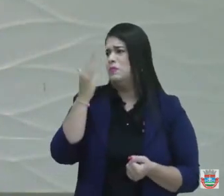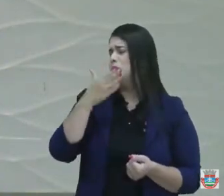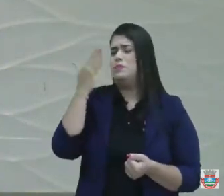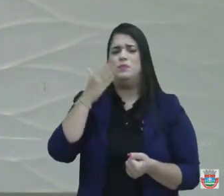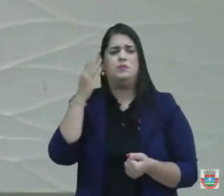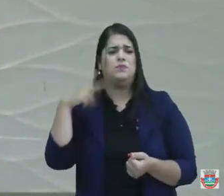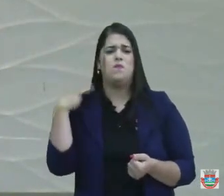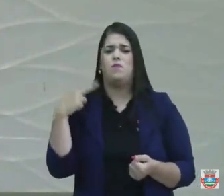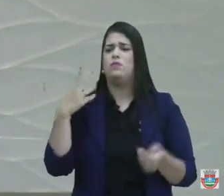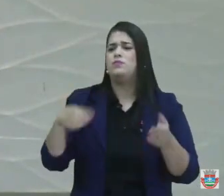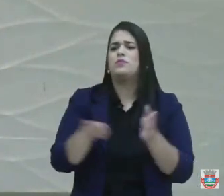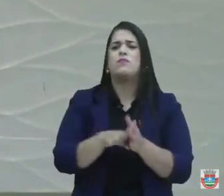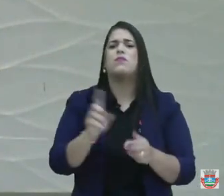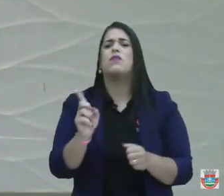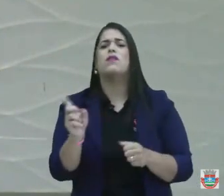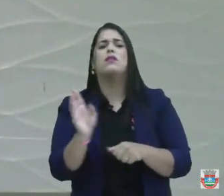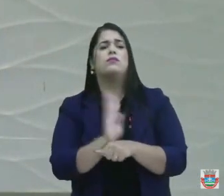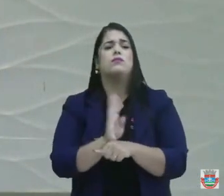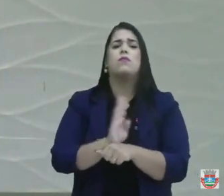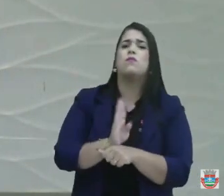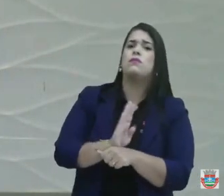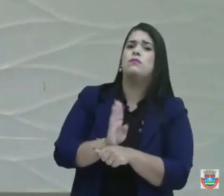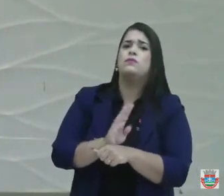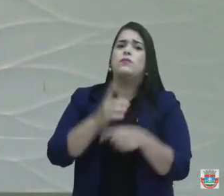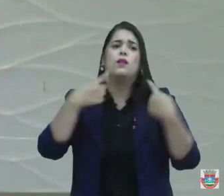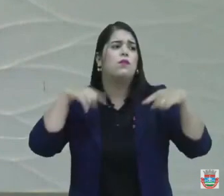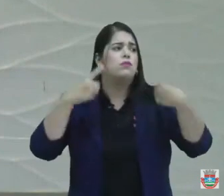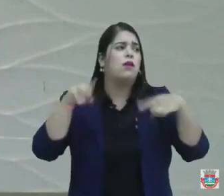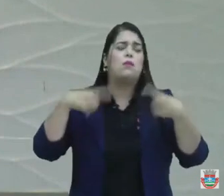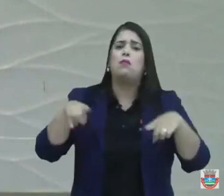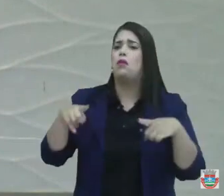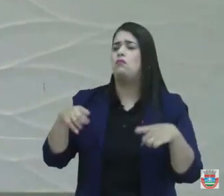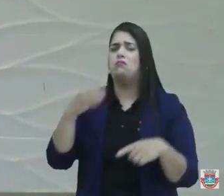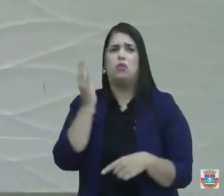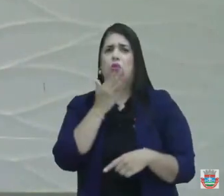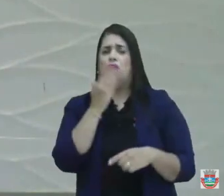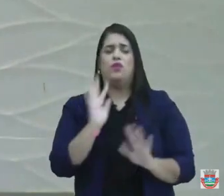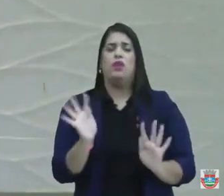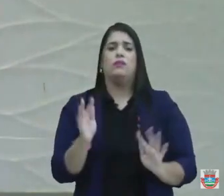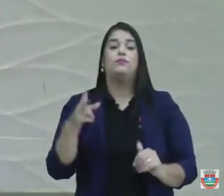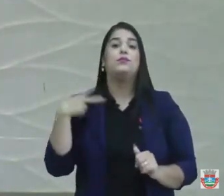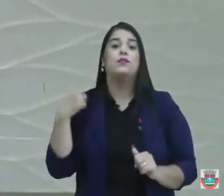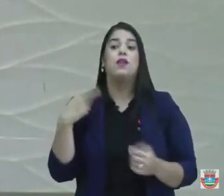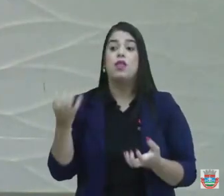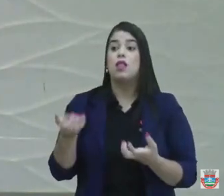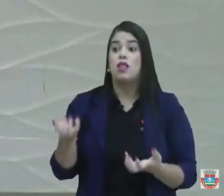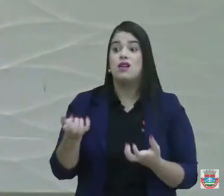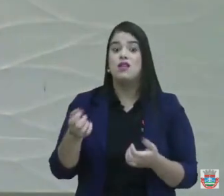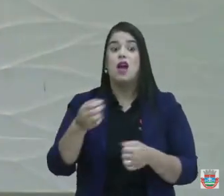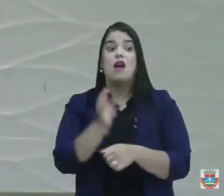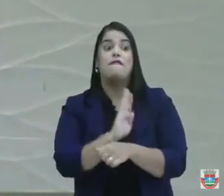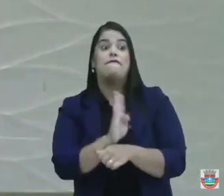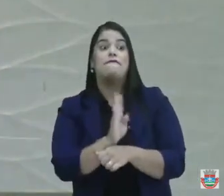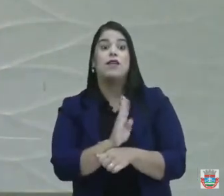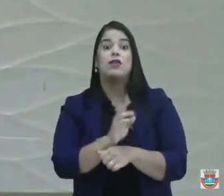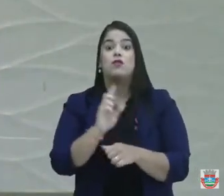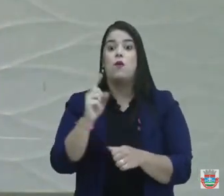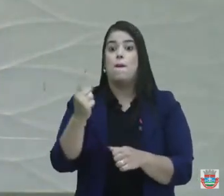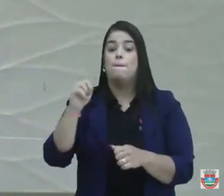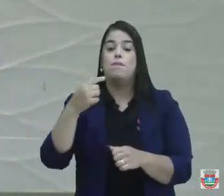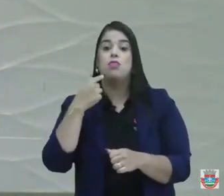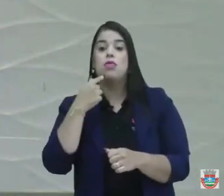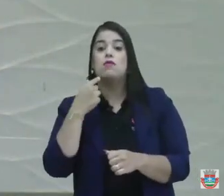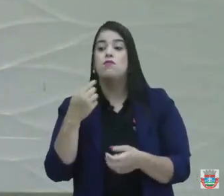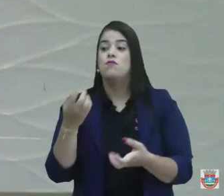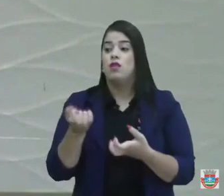um vídeo nem reclamar aqui vereador da situação. Se o vereador quiser fazer aí um milhão de vídeos hoje faz. Eu